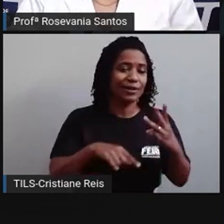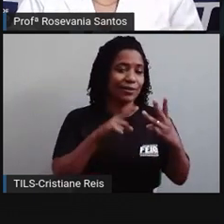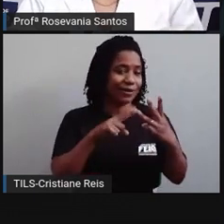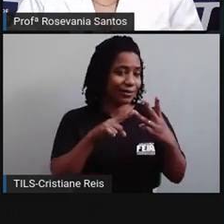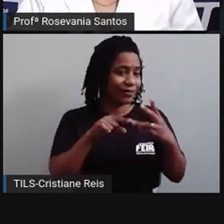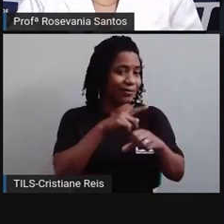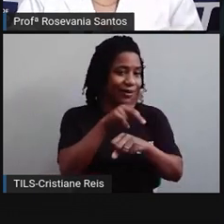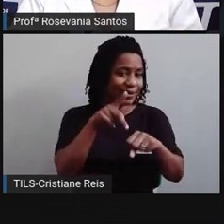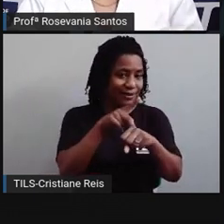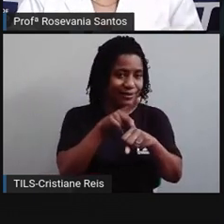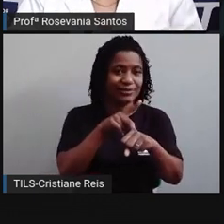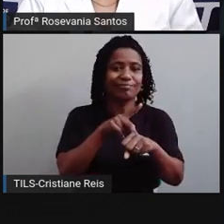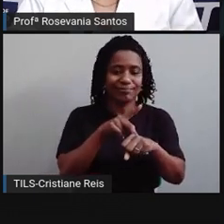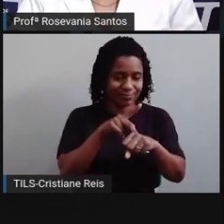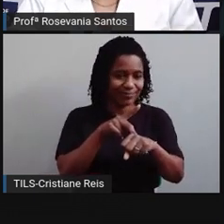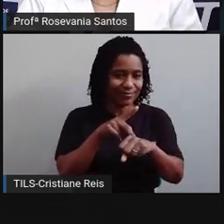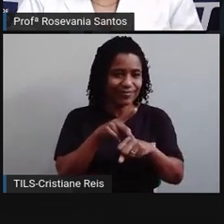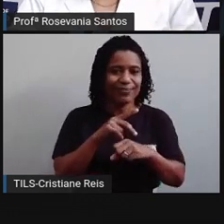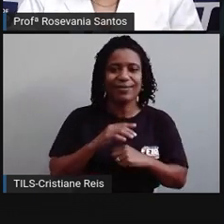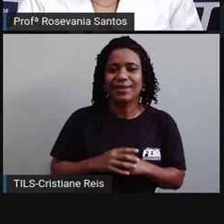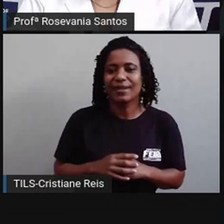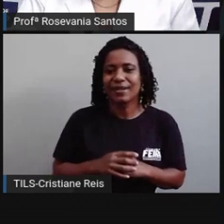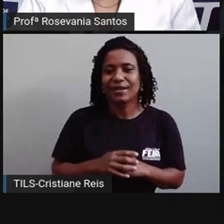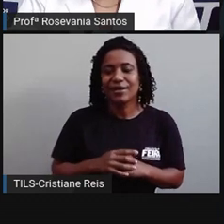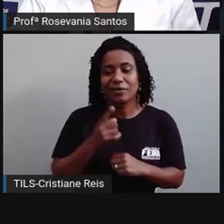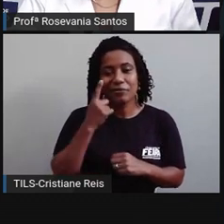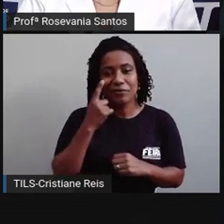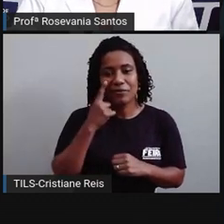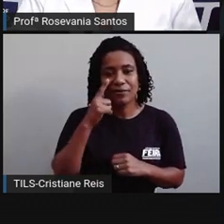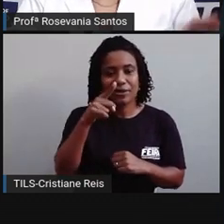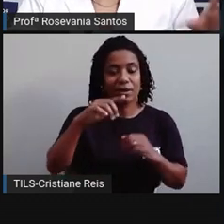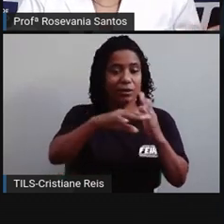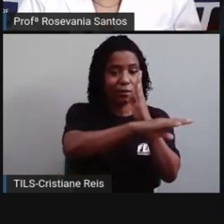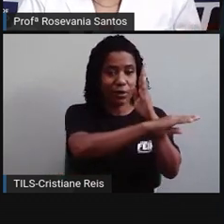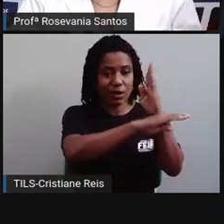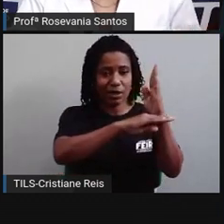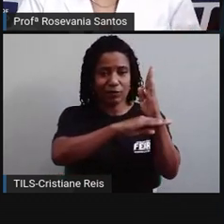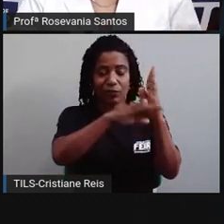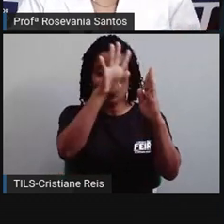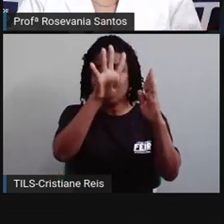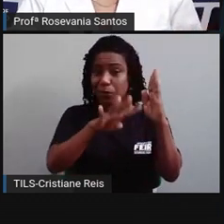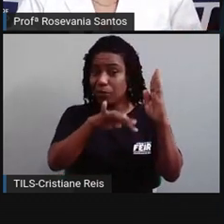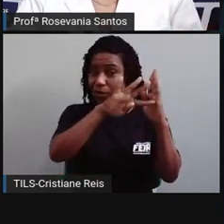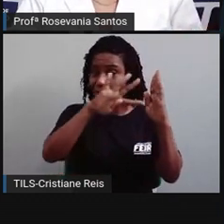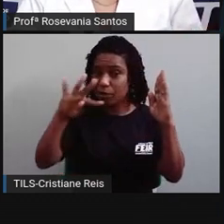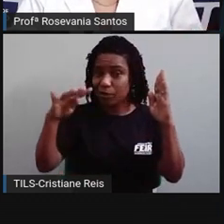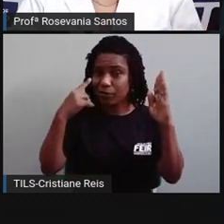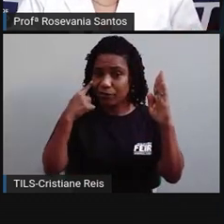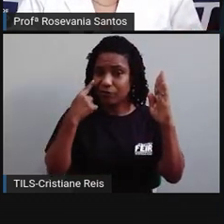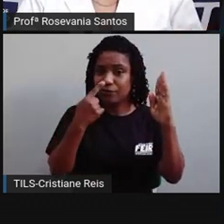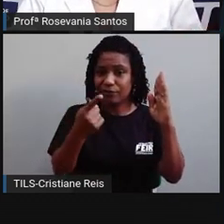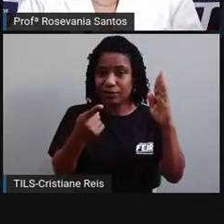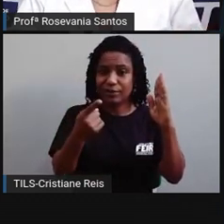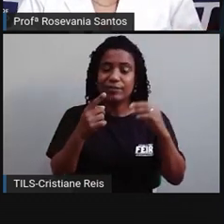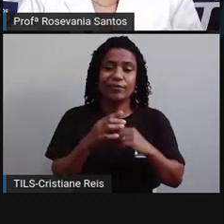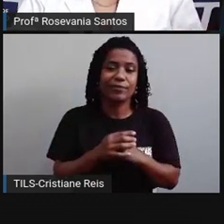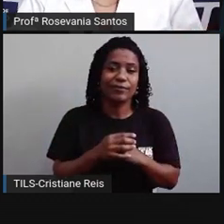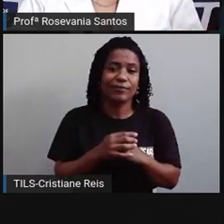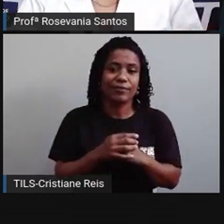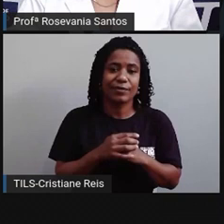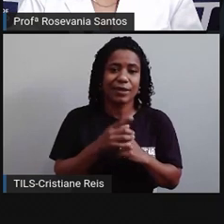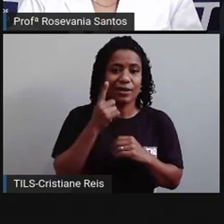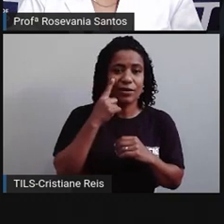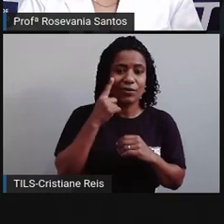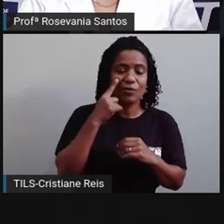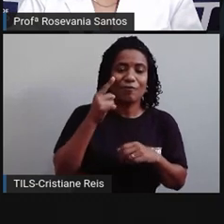ele começa a experimentar, porque aqui tem várias informações nesse gráfico, e você tem que ir acompanhando tudo, né, então, aqui de verdinho, é a taxa de